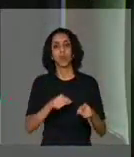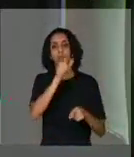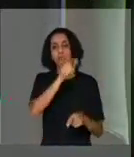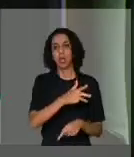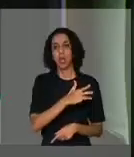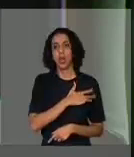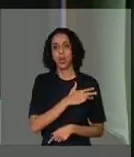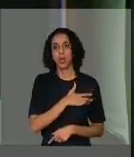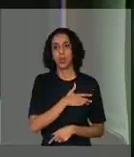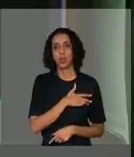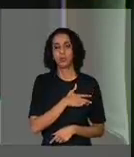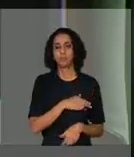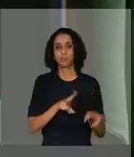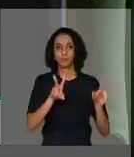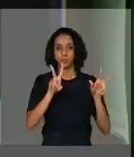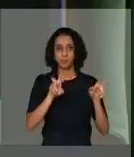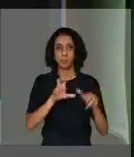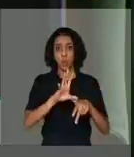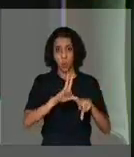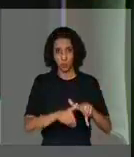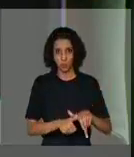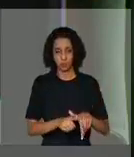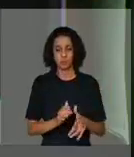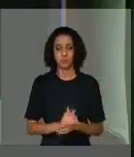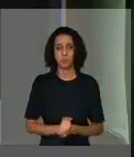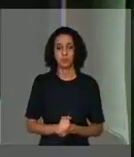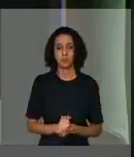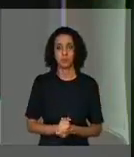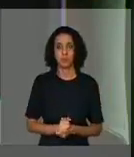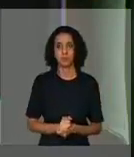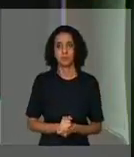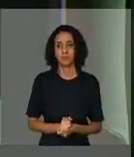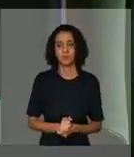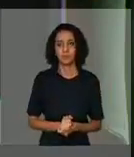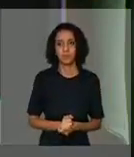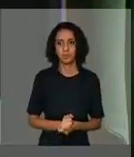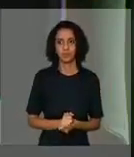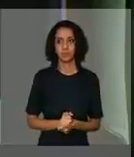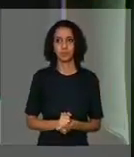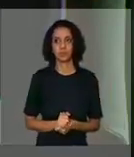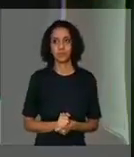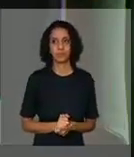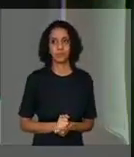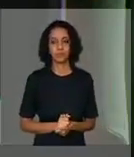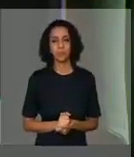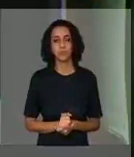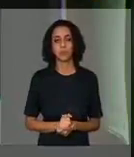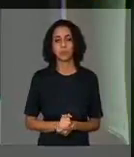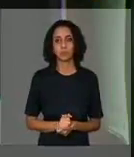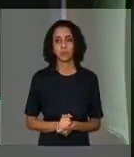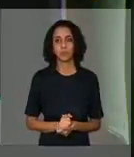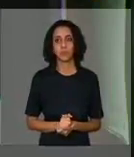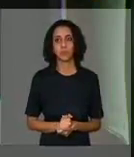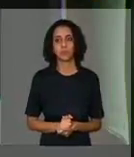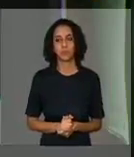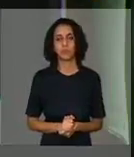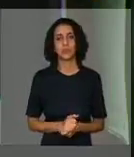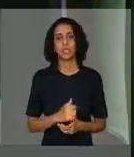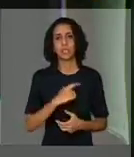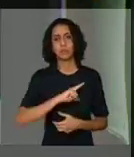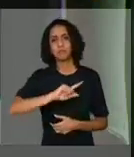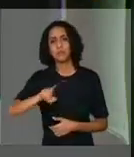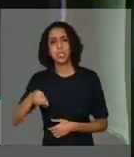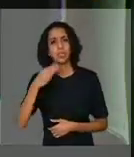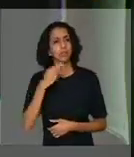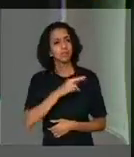Luiz Inácio Lula da Silva. E eu quero aqui expressar, senhor presidente, o sentimento de milhões e